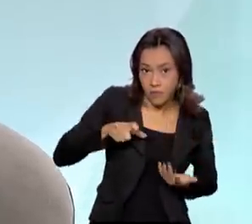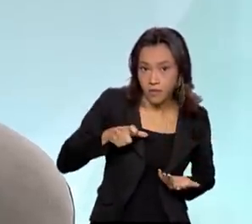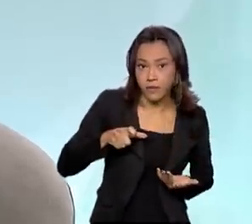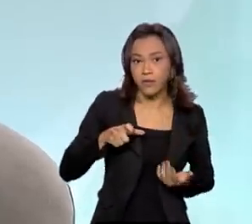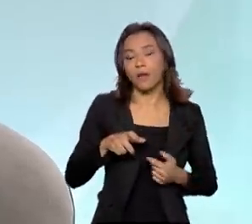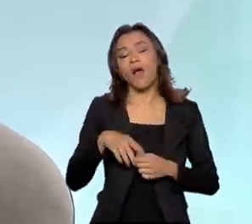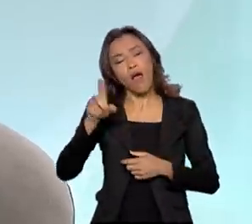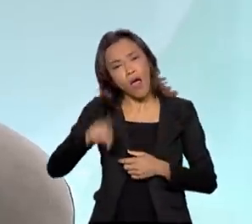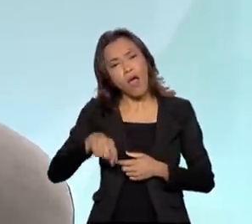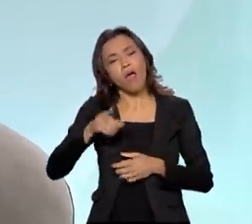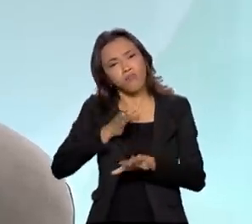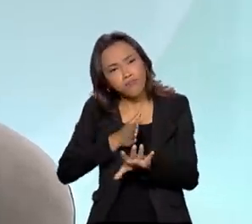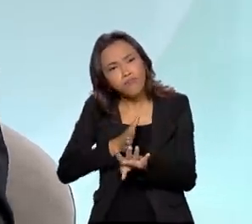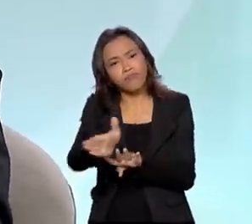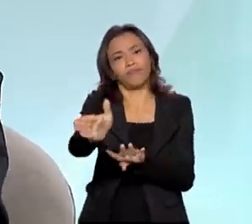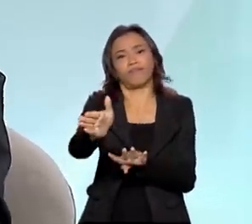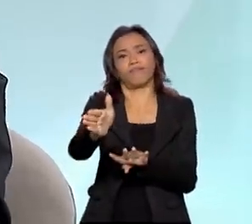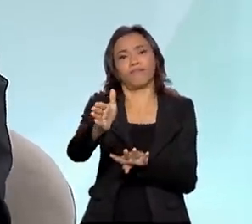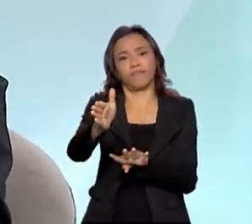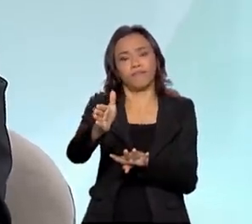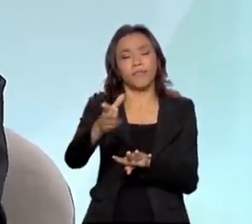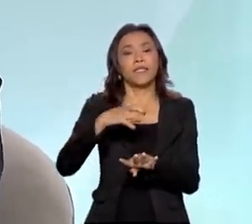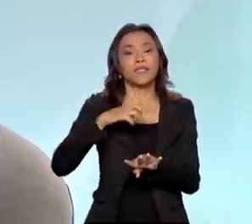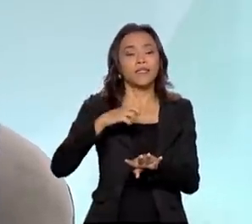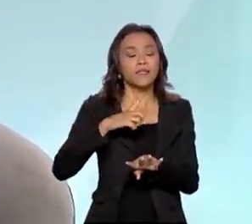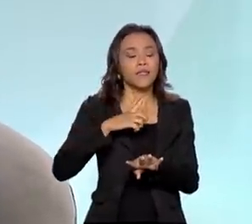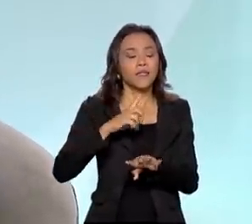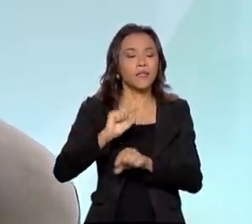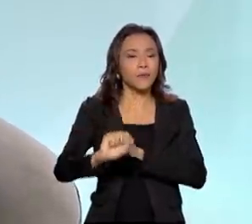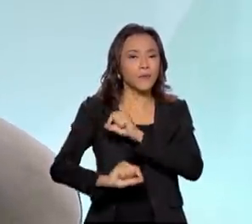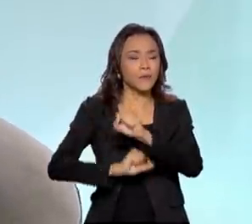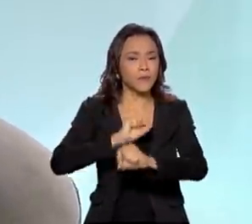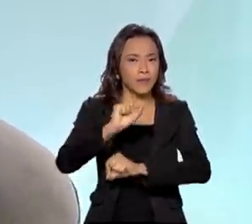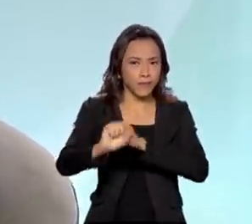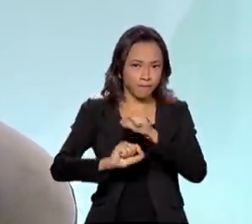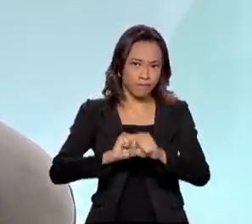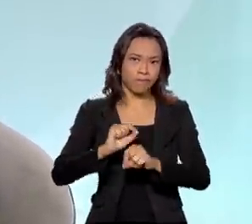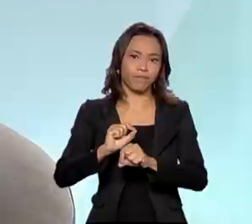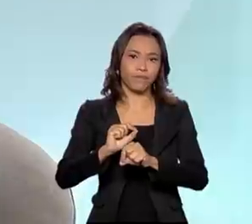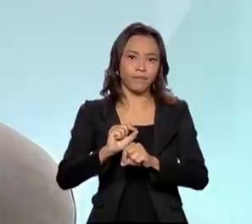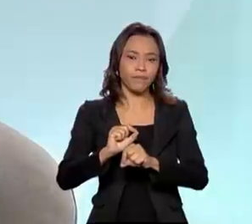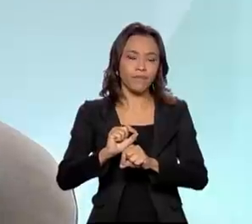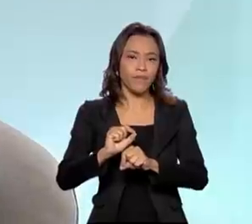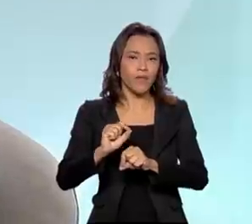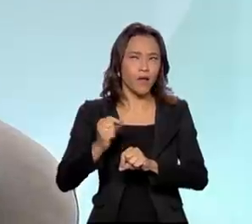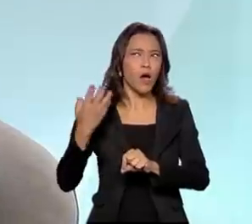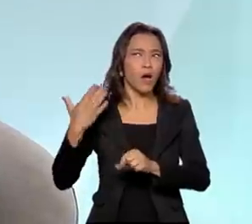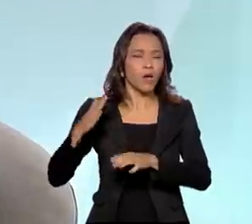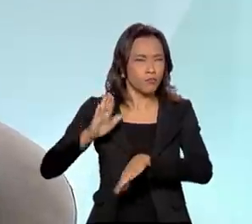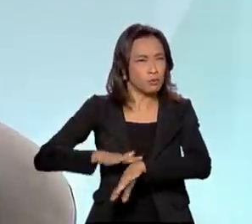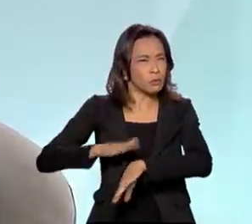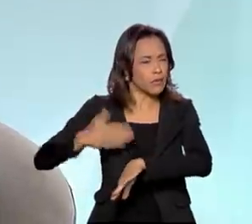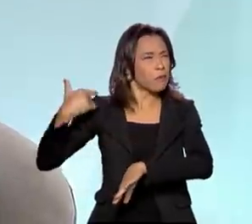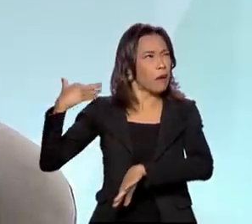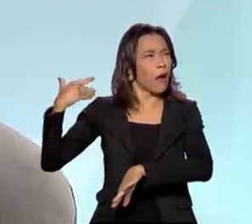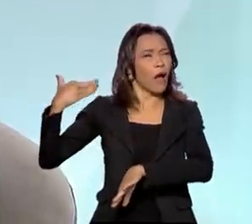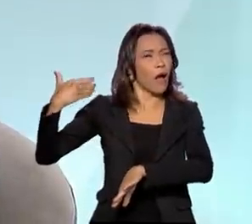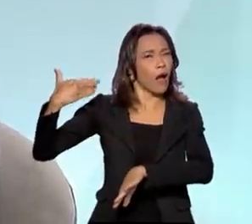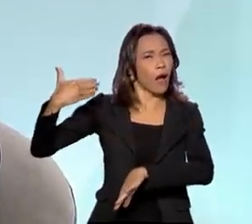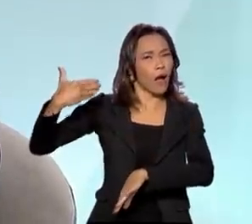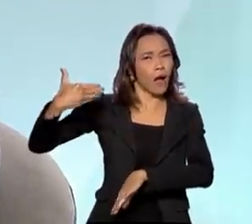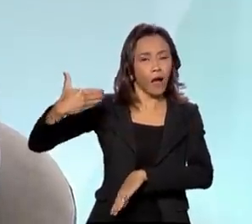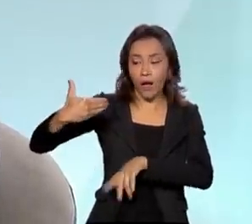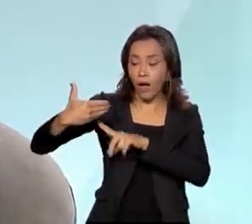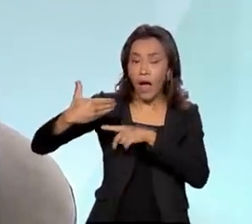mas o que eu acredito que está no âmago disso, durante muito tempo, as pessoas